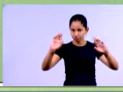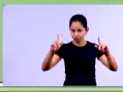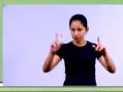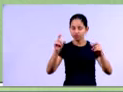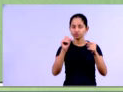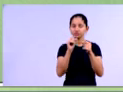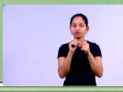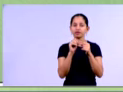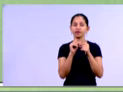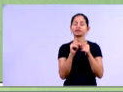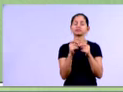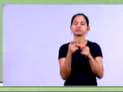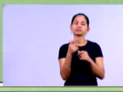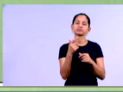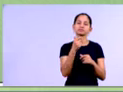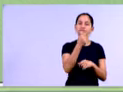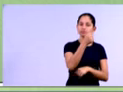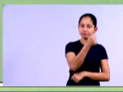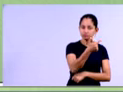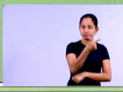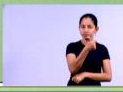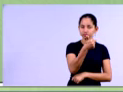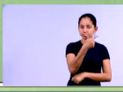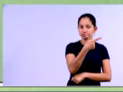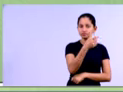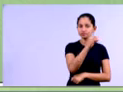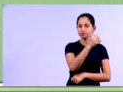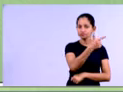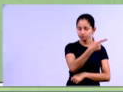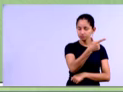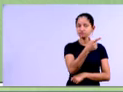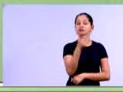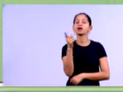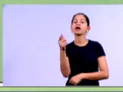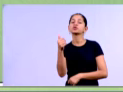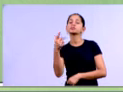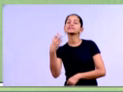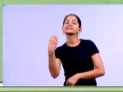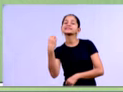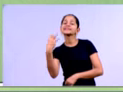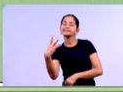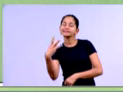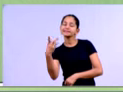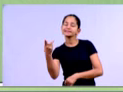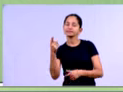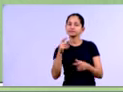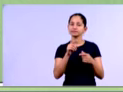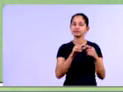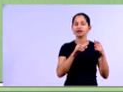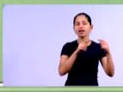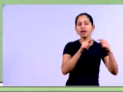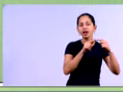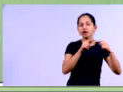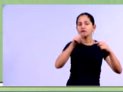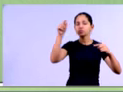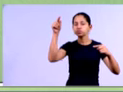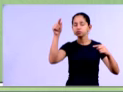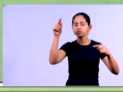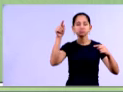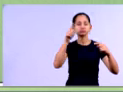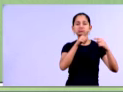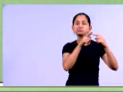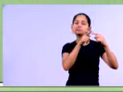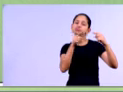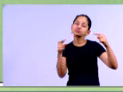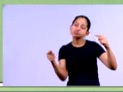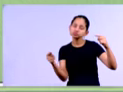Então, perceba que de 2012 para 2013 essa conta diminuiu, né, gente? Ela diminuiu, ó, 27,73% foi a variação